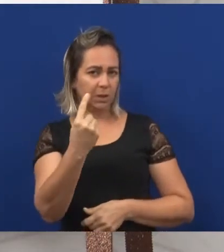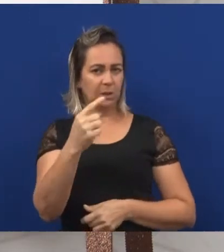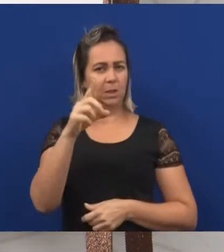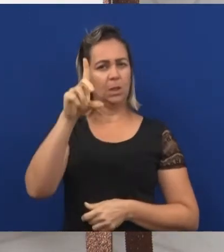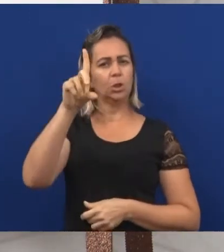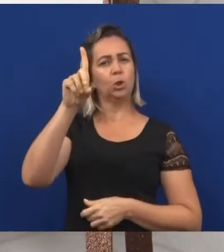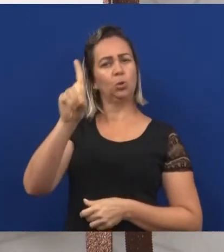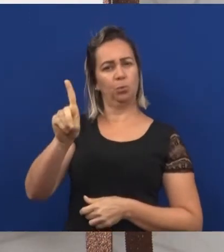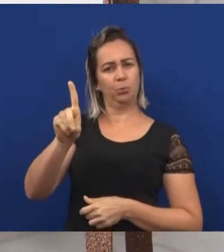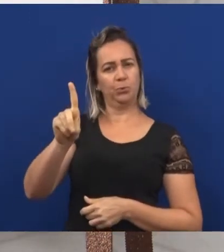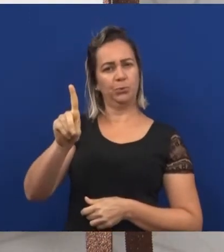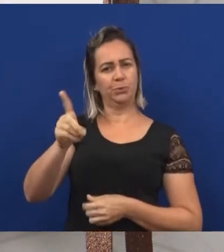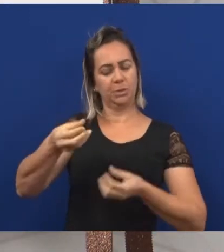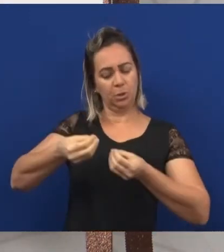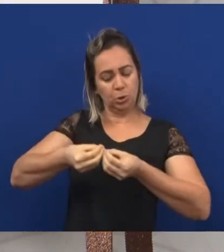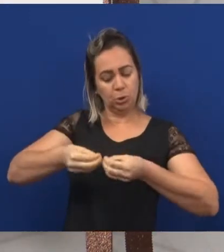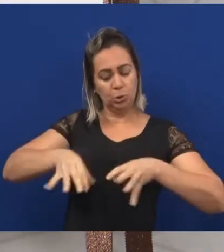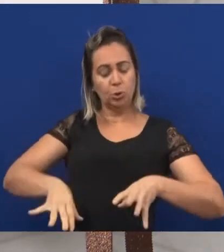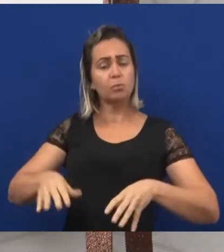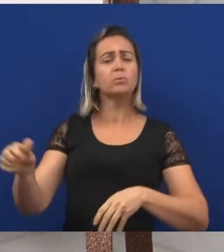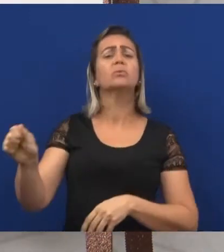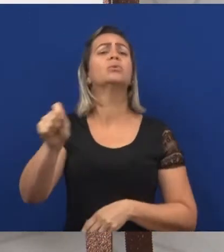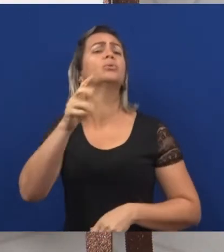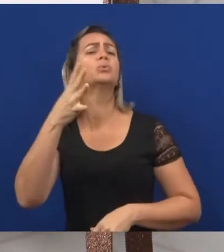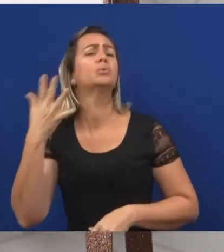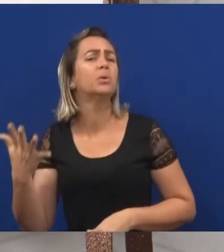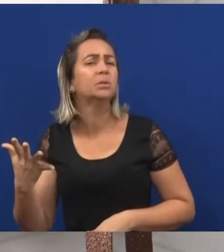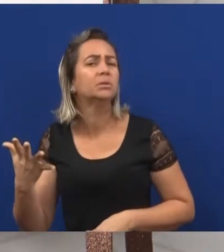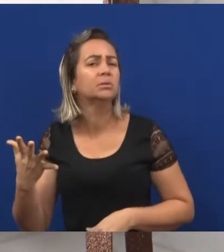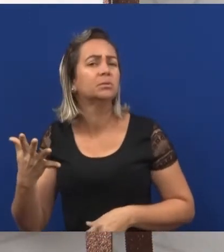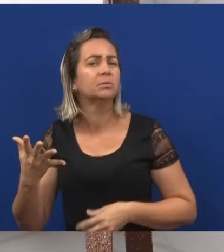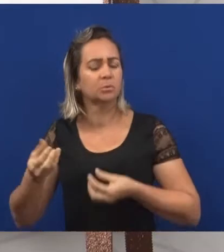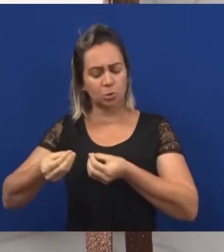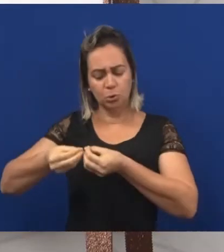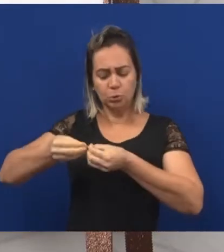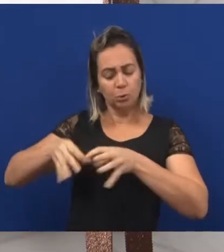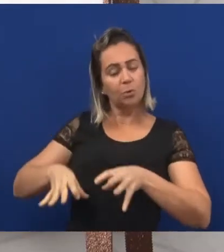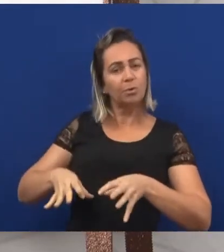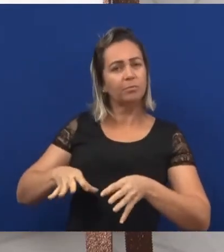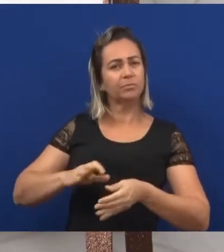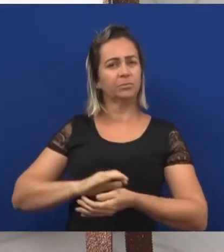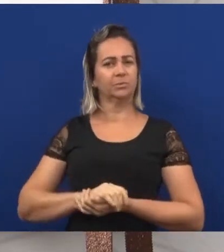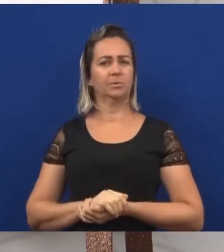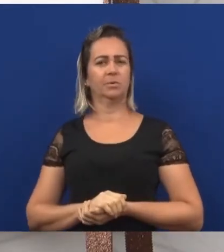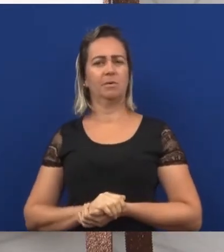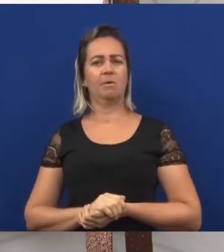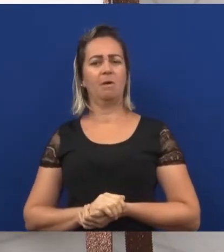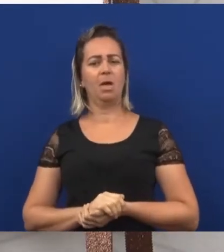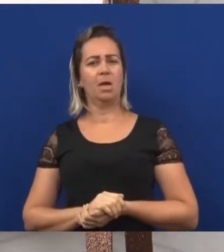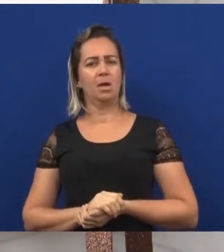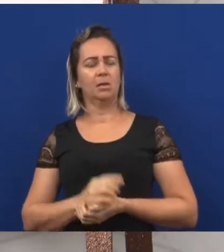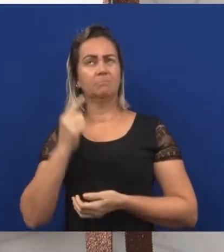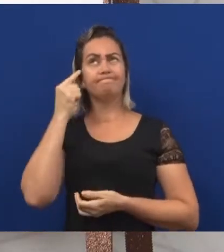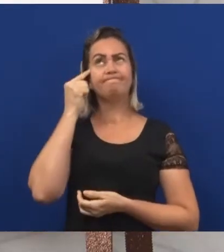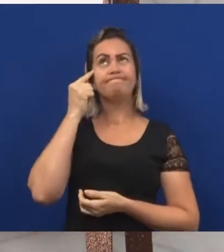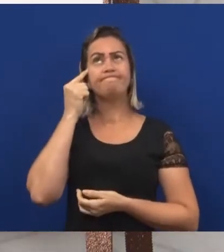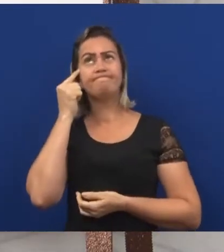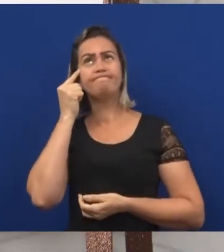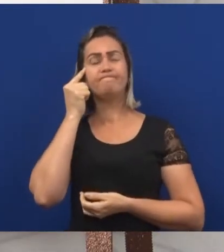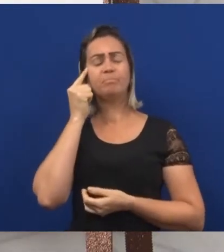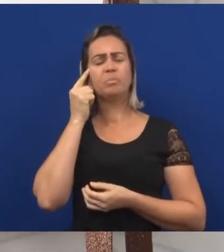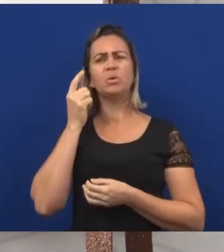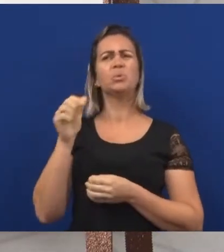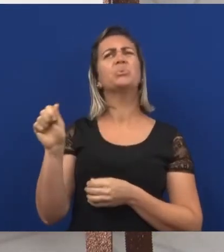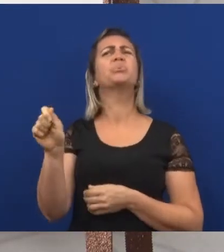Quanto é uma dúzia? Vamos lá? Você vai descobrir junto comigo quanto é uma